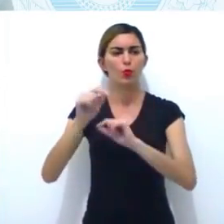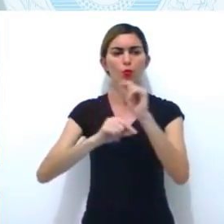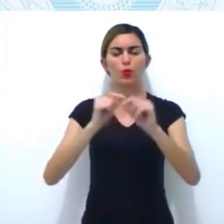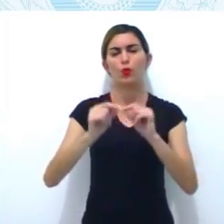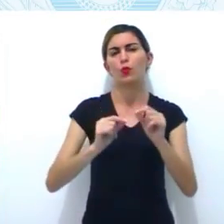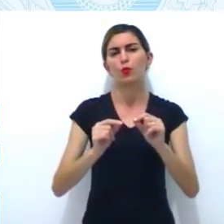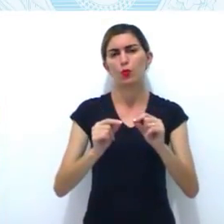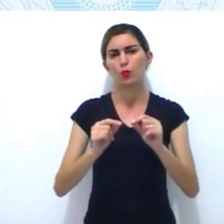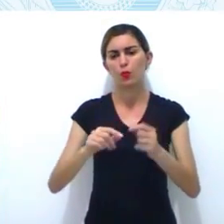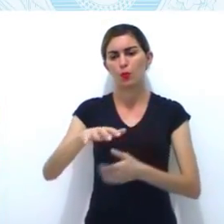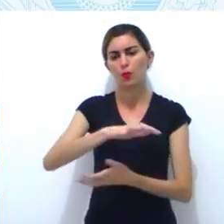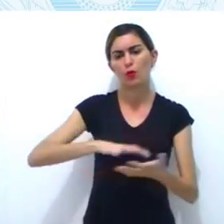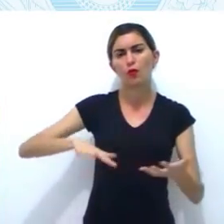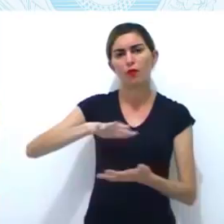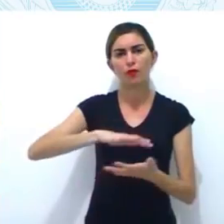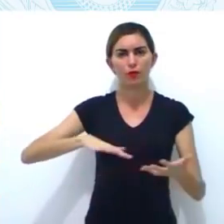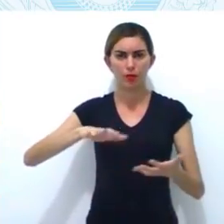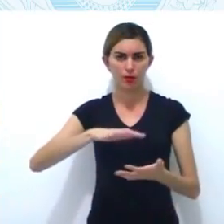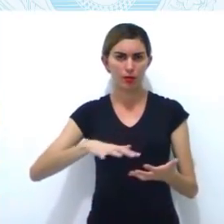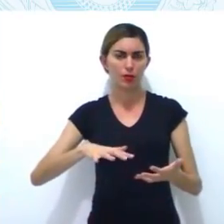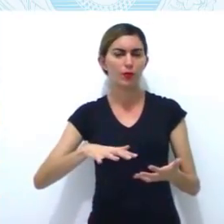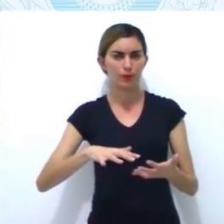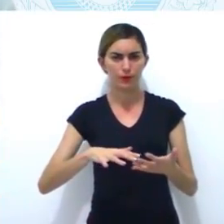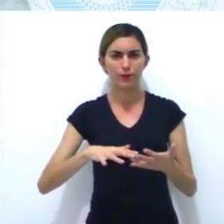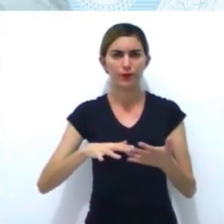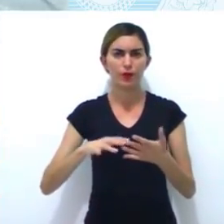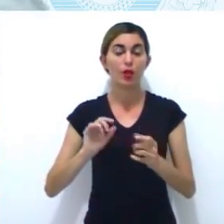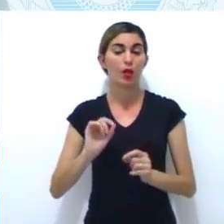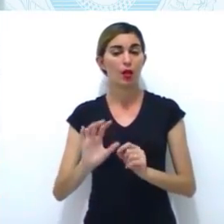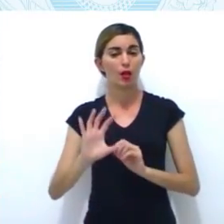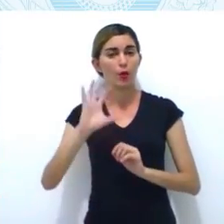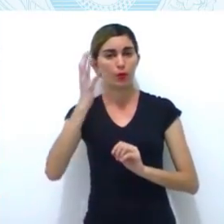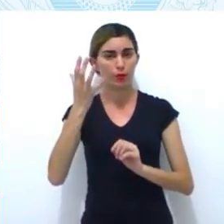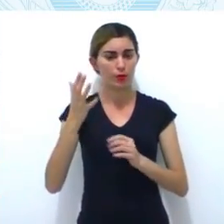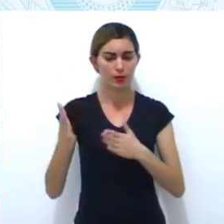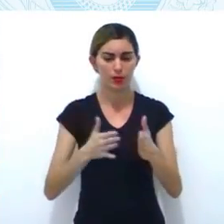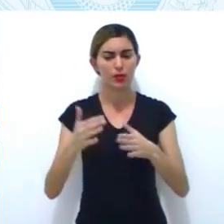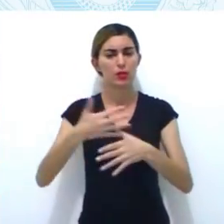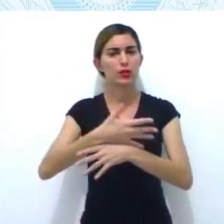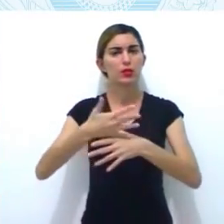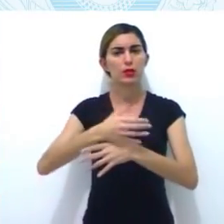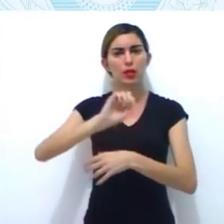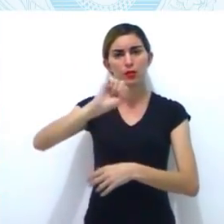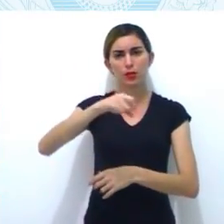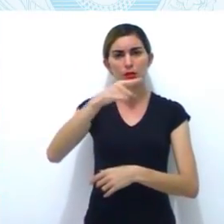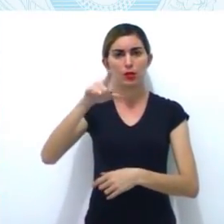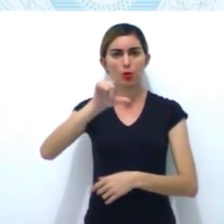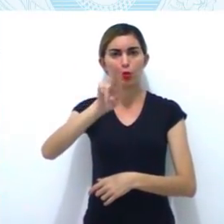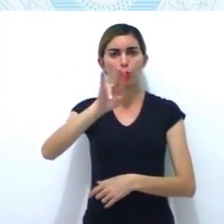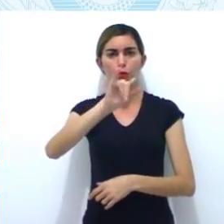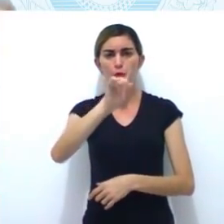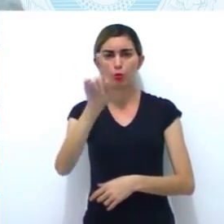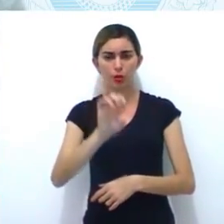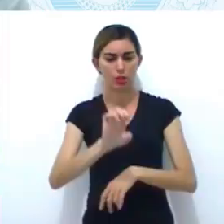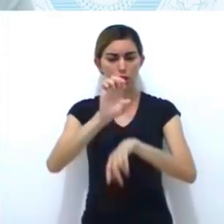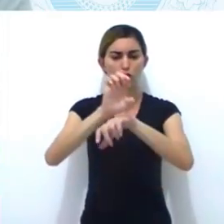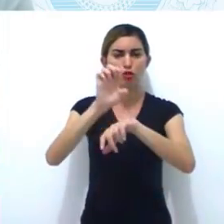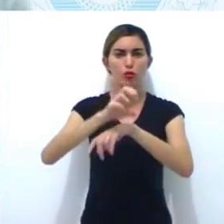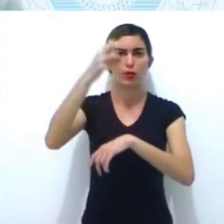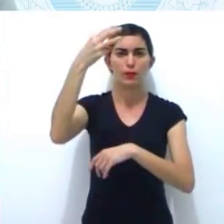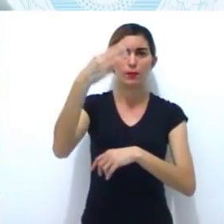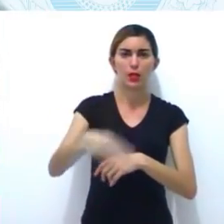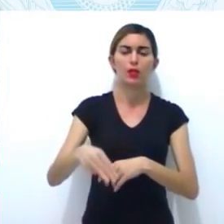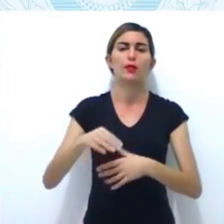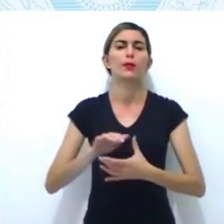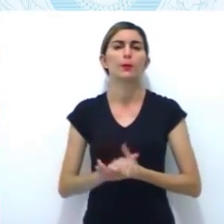era finalizar as atividades da companhia de comércio do Maranhão para acabar com o monopólio.